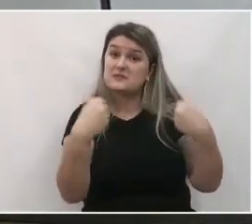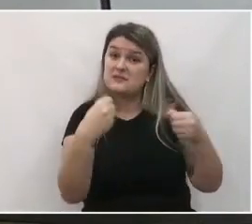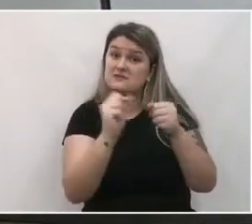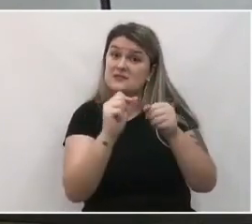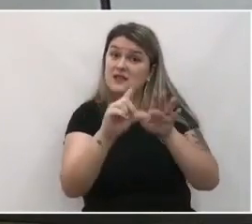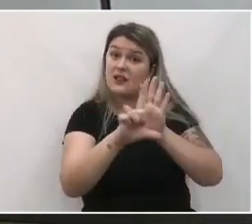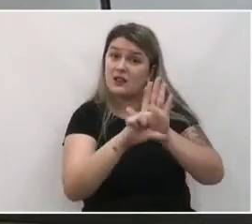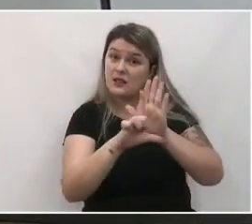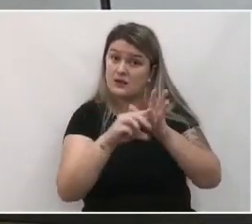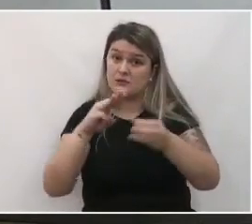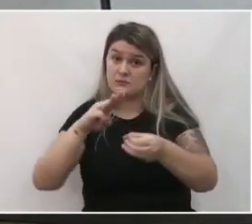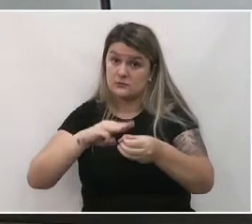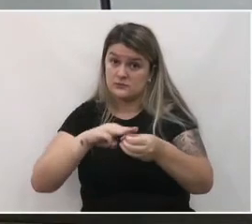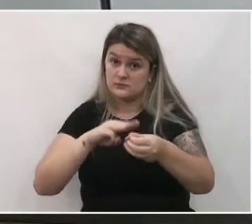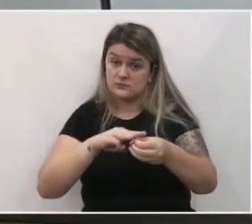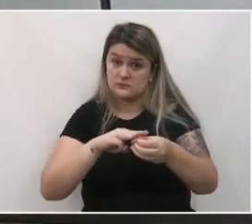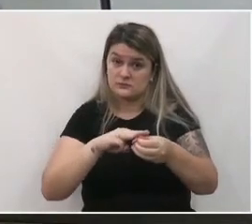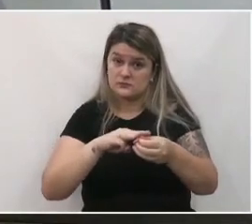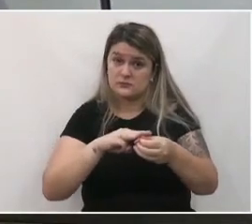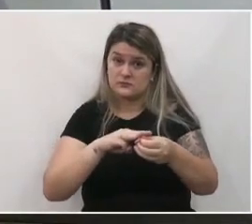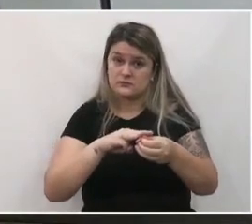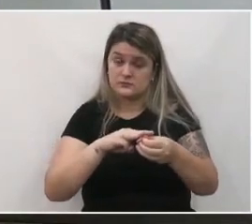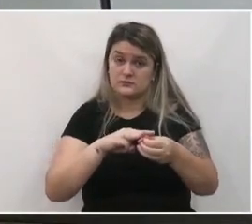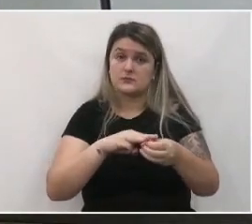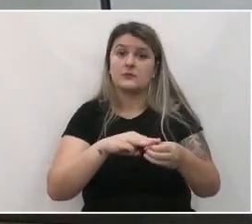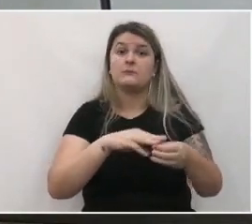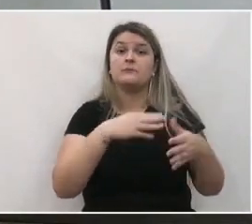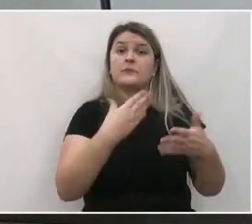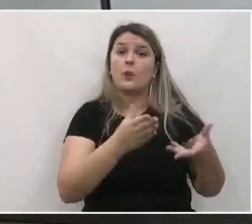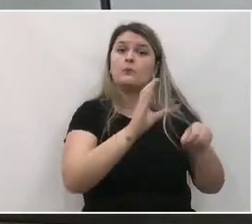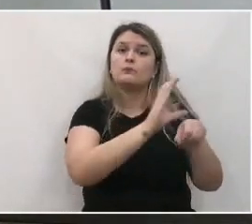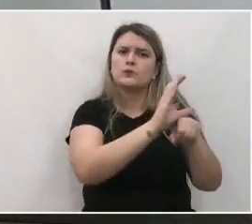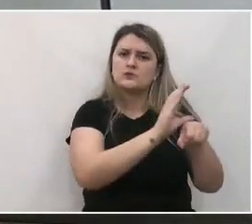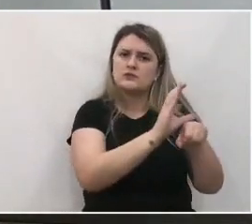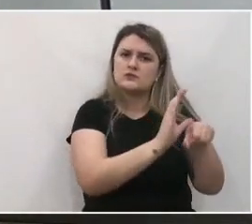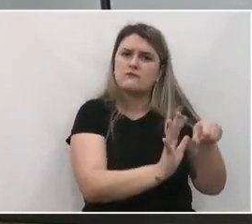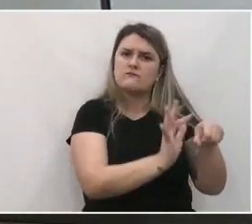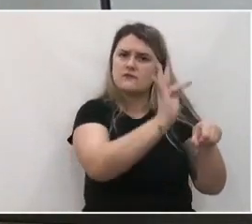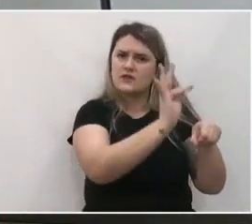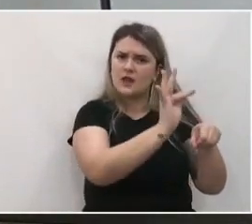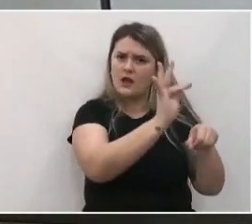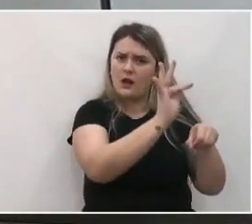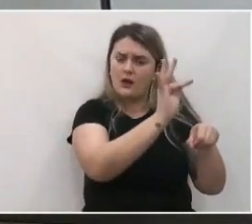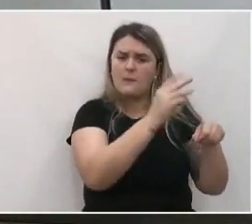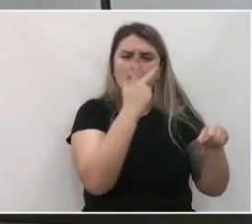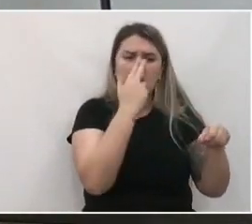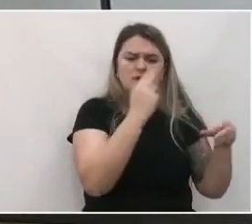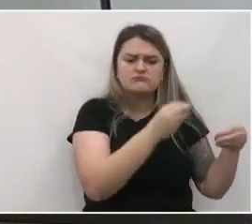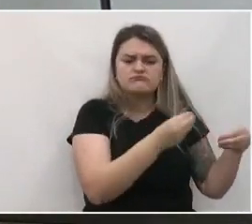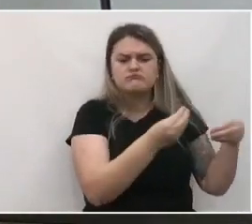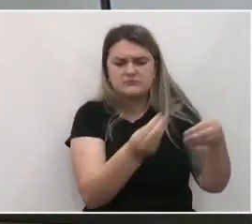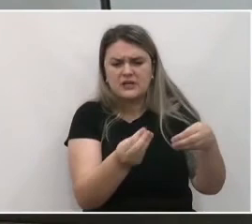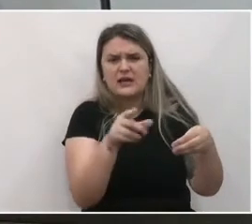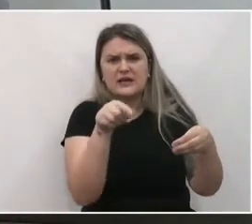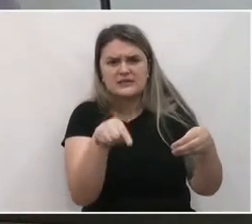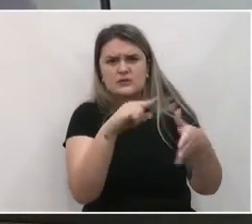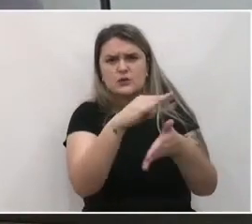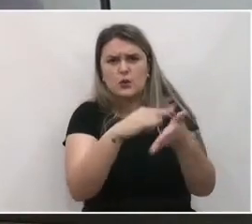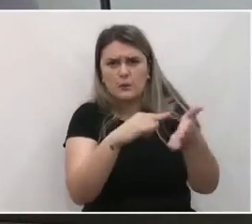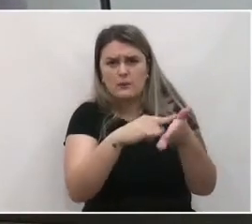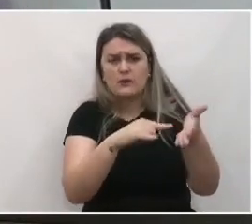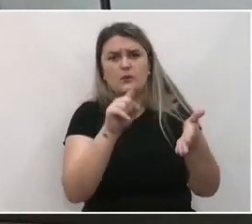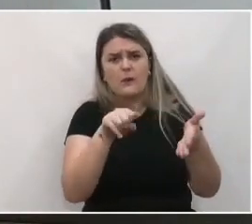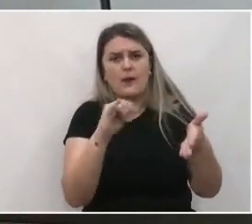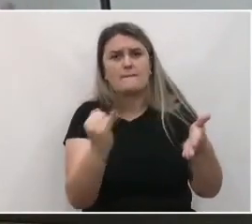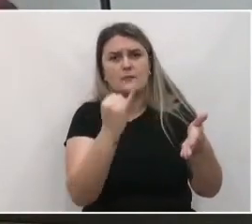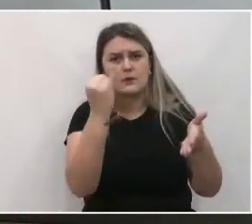anteriormente à Constituição e a Constituição lhe deu esse papel ainda mais importante a partir de 1988